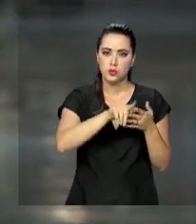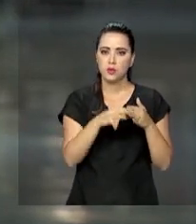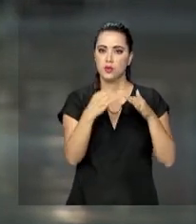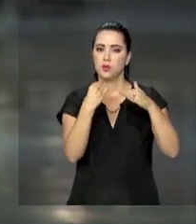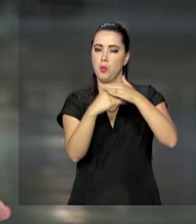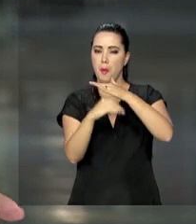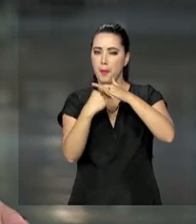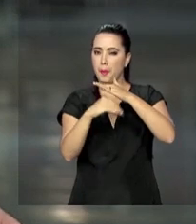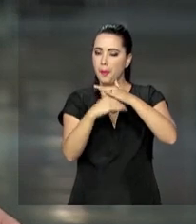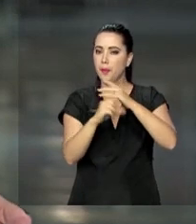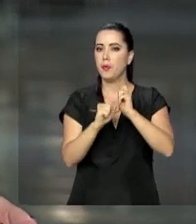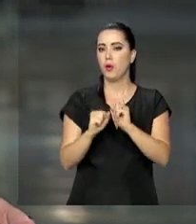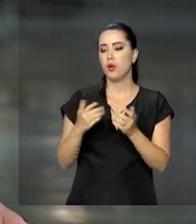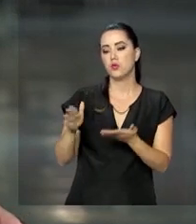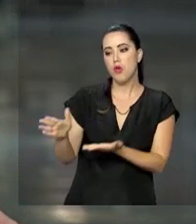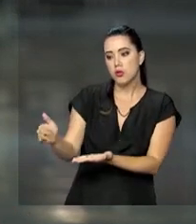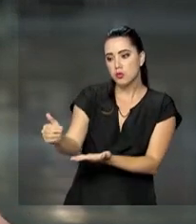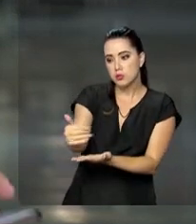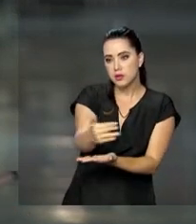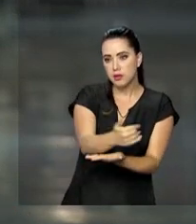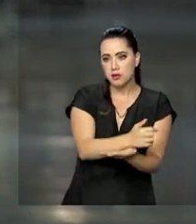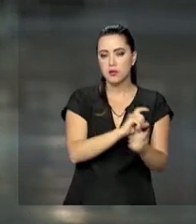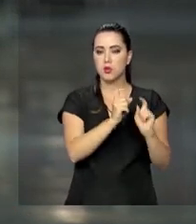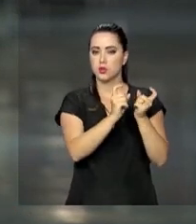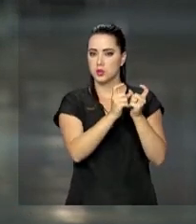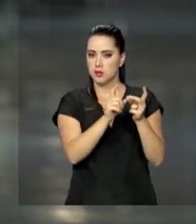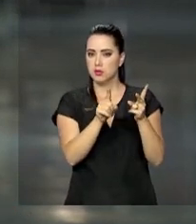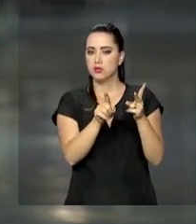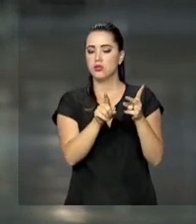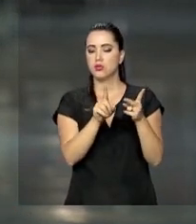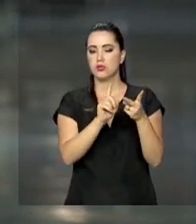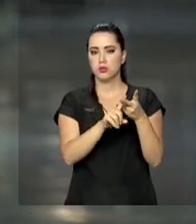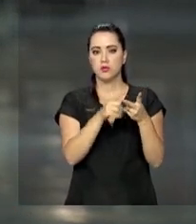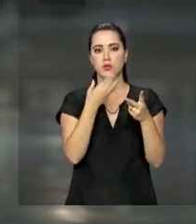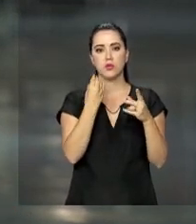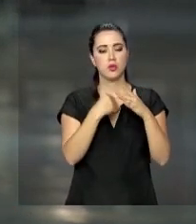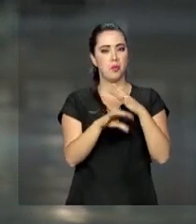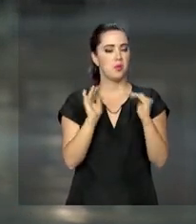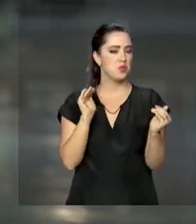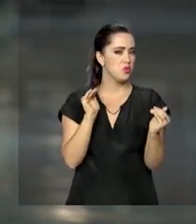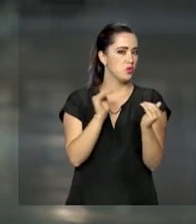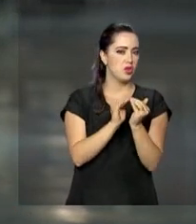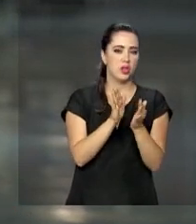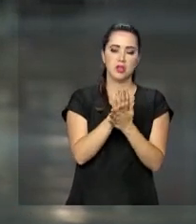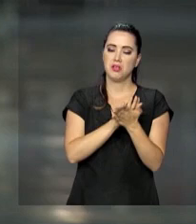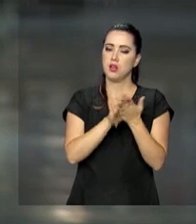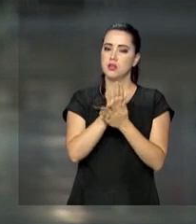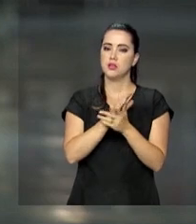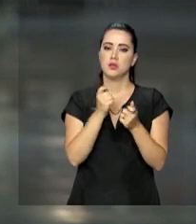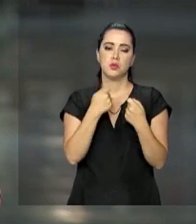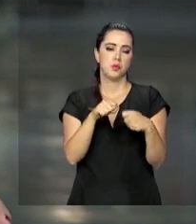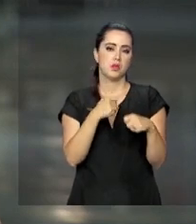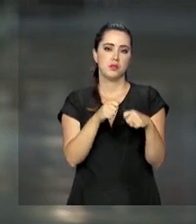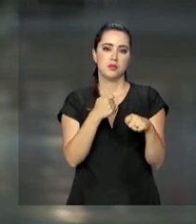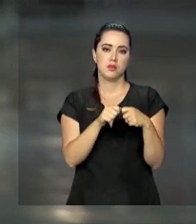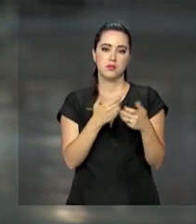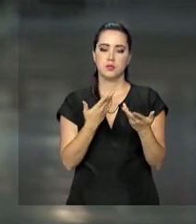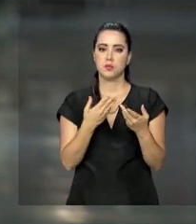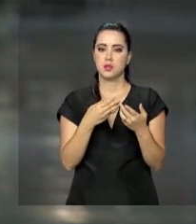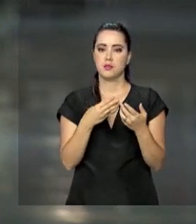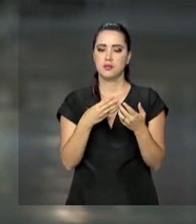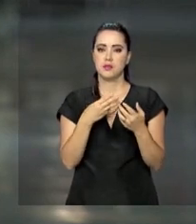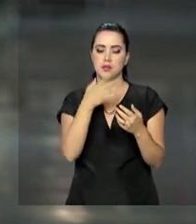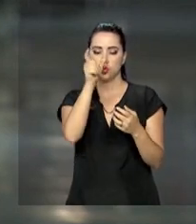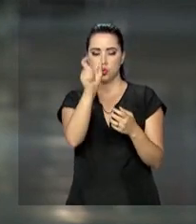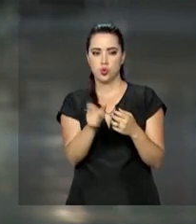fundos permitem a arrecadação, gestão e também a aplicação dos recursos de forma direta, sem intermediários nos museus.